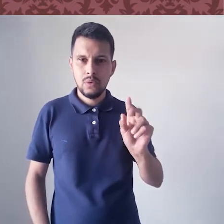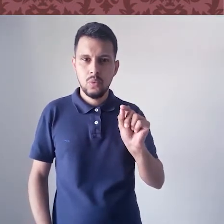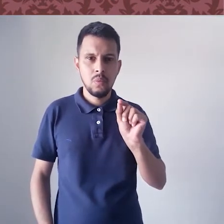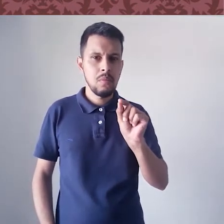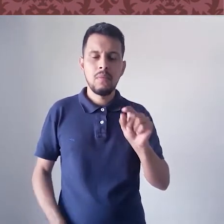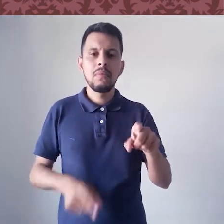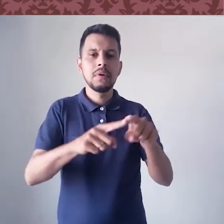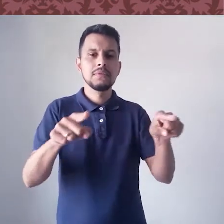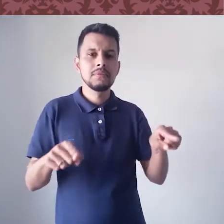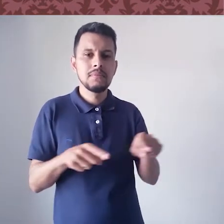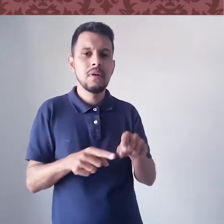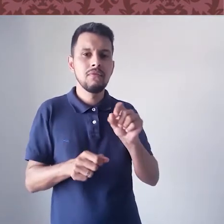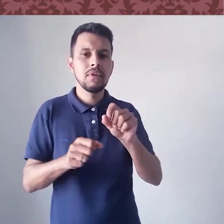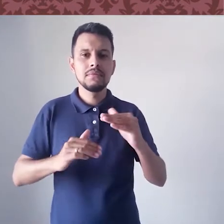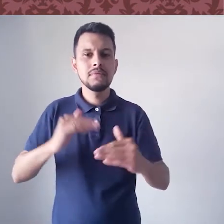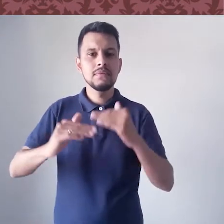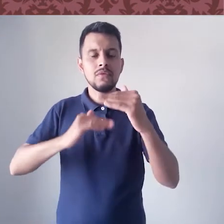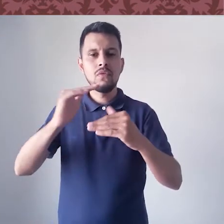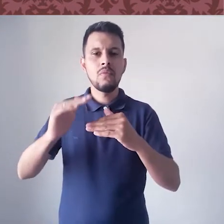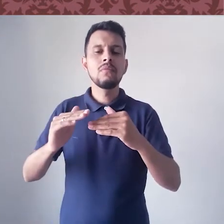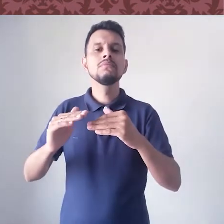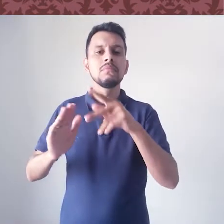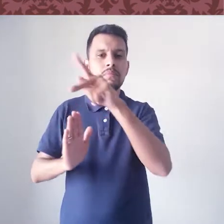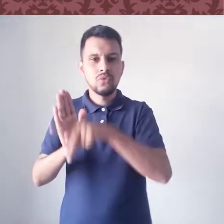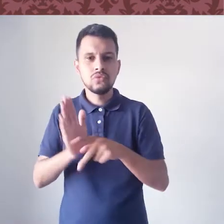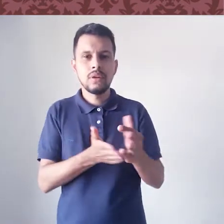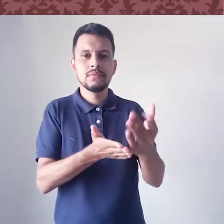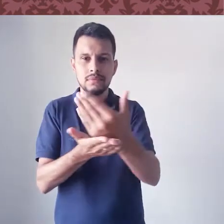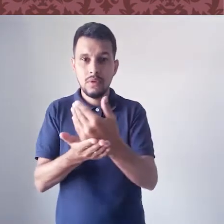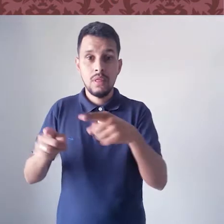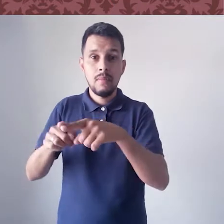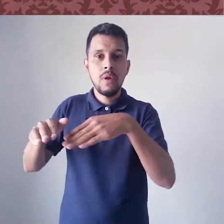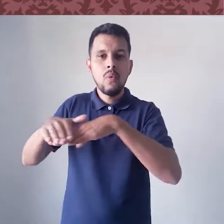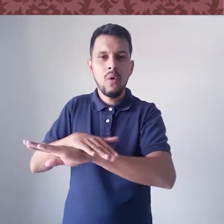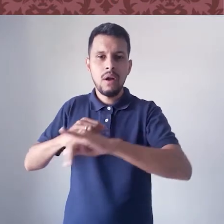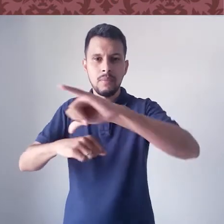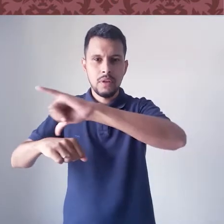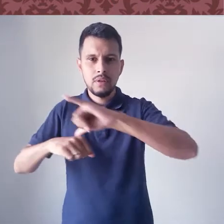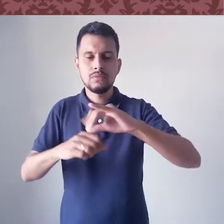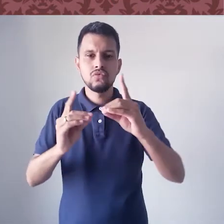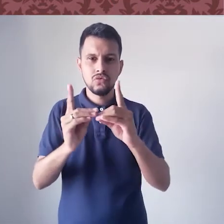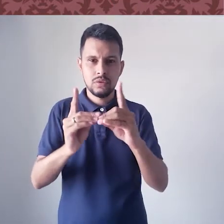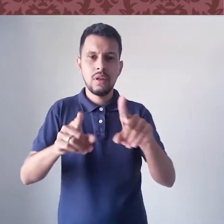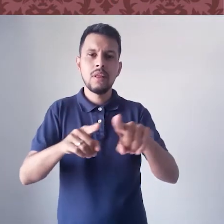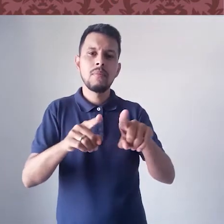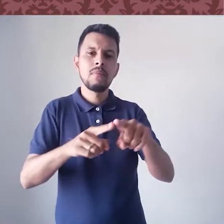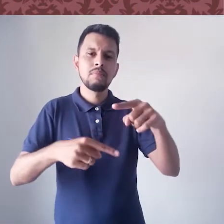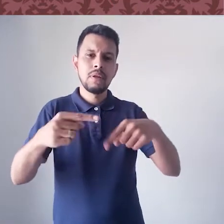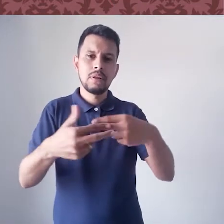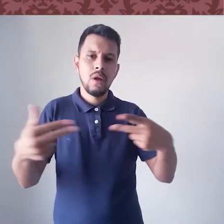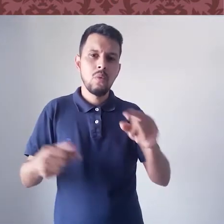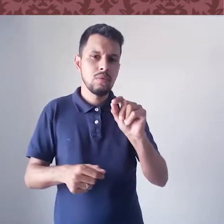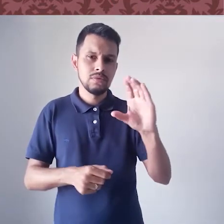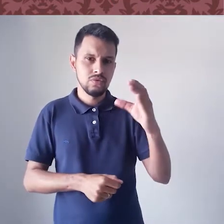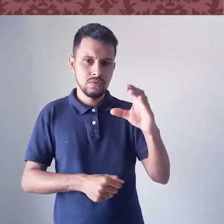espaço para o desenvolvimento de projetos de extensão, guarda de acervo didático e de